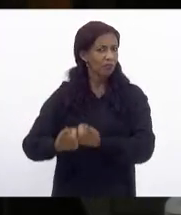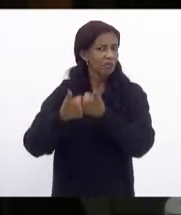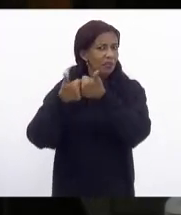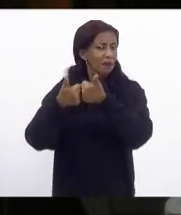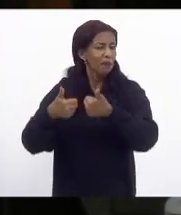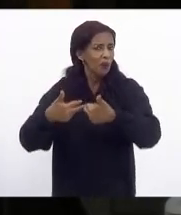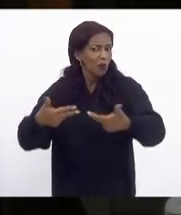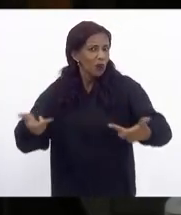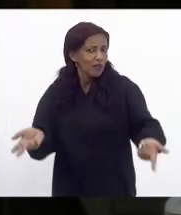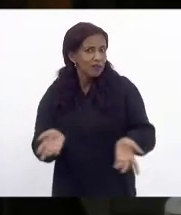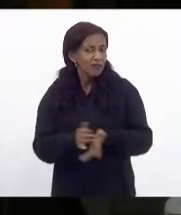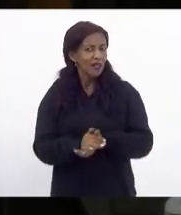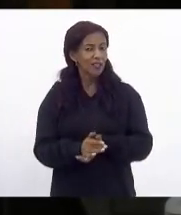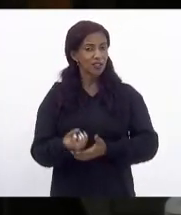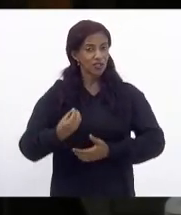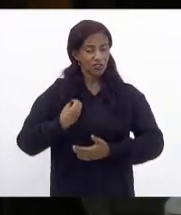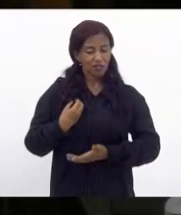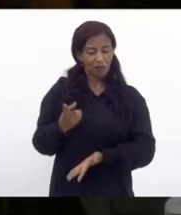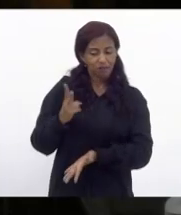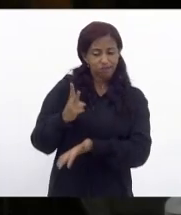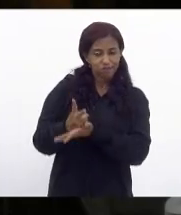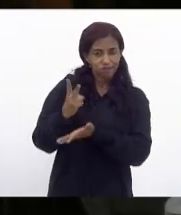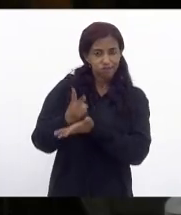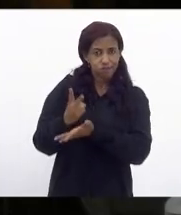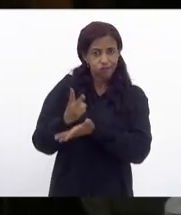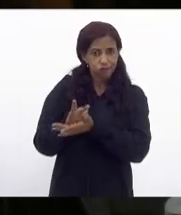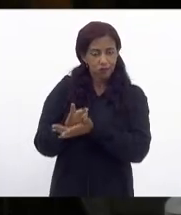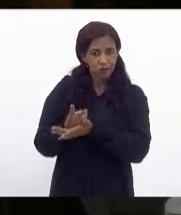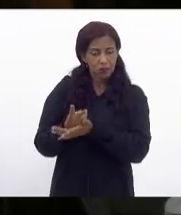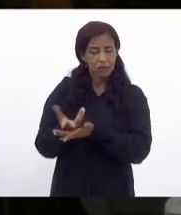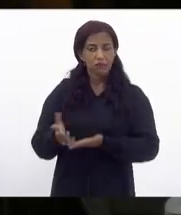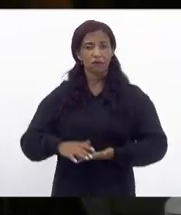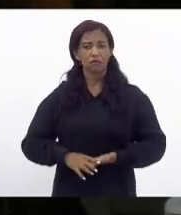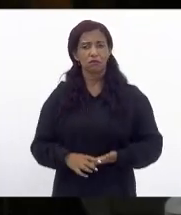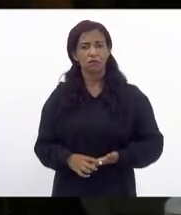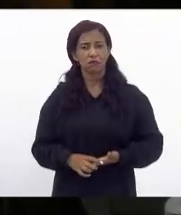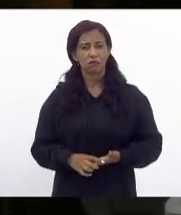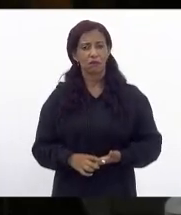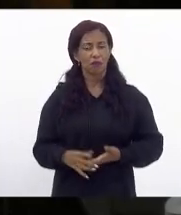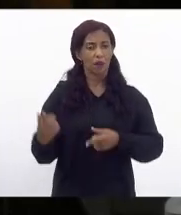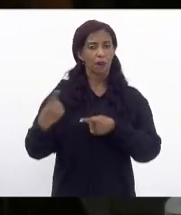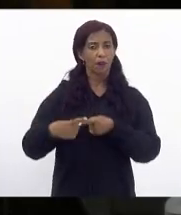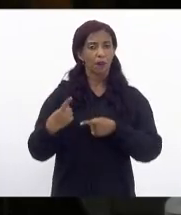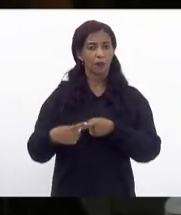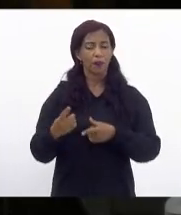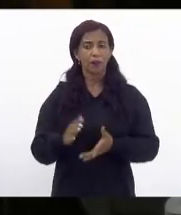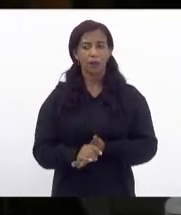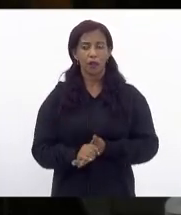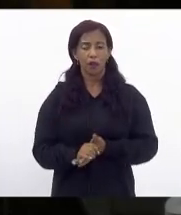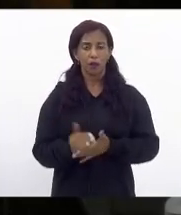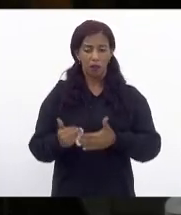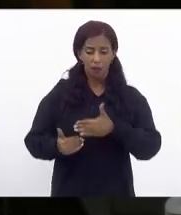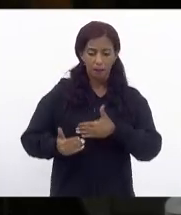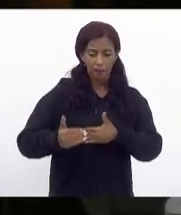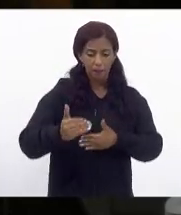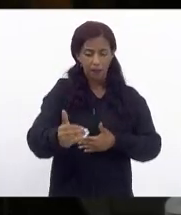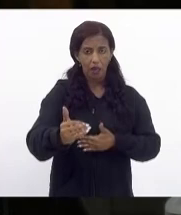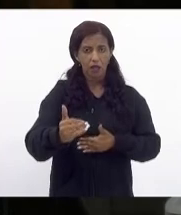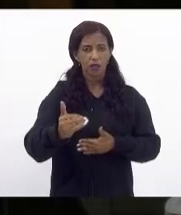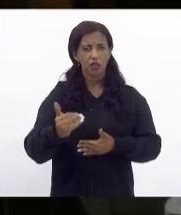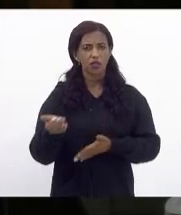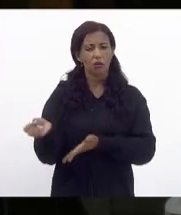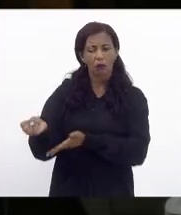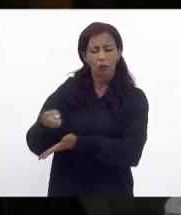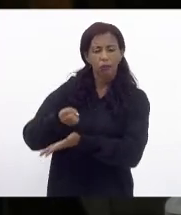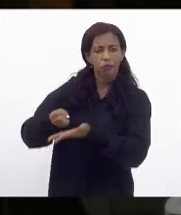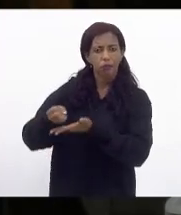qualidade e que vive sendo bombardeado porque ele parte do princípio